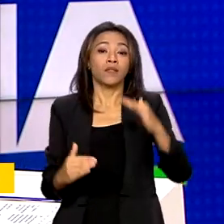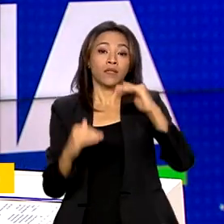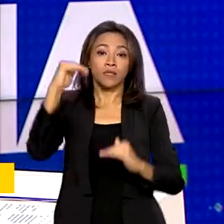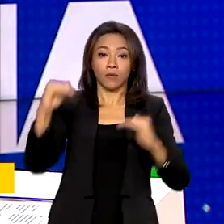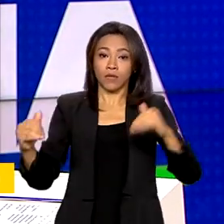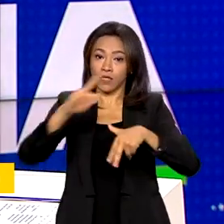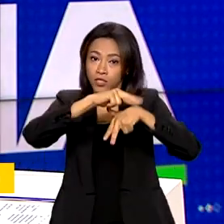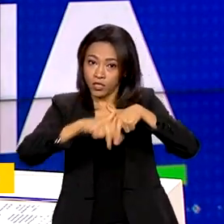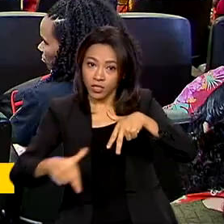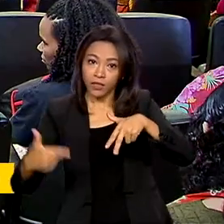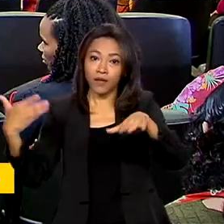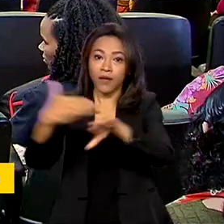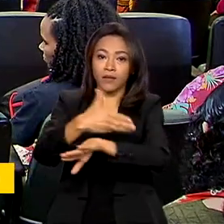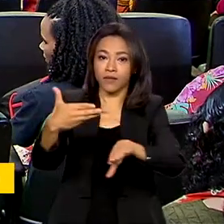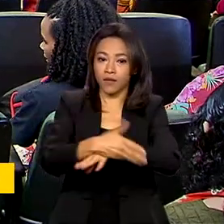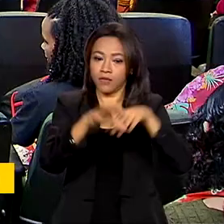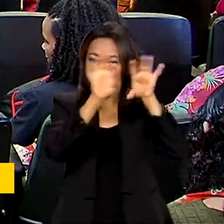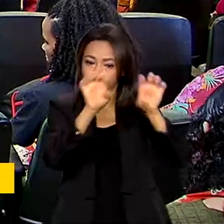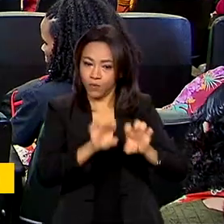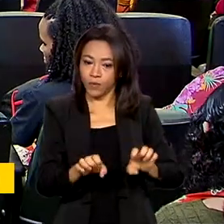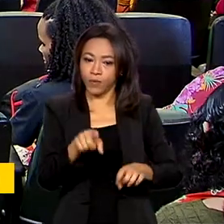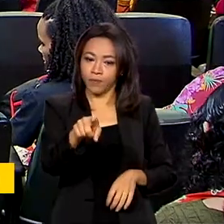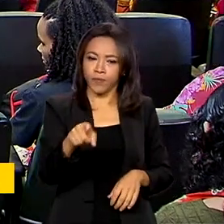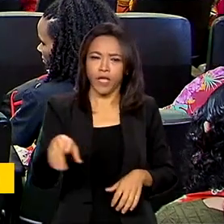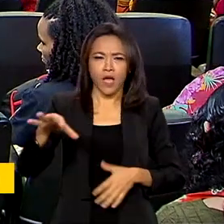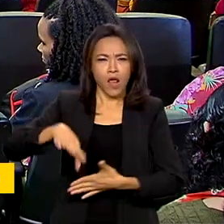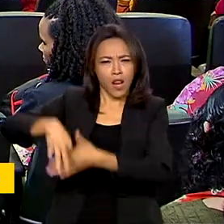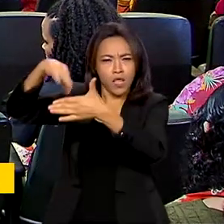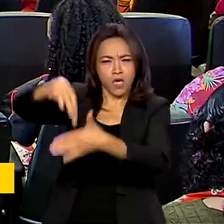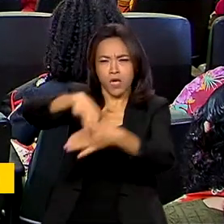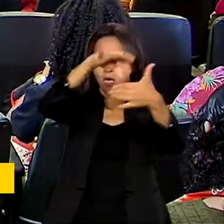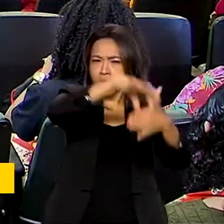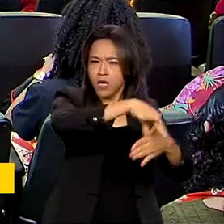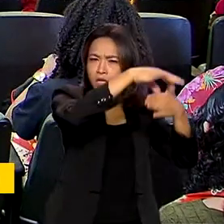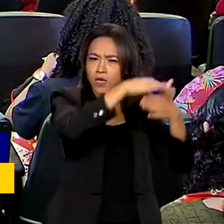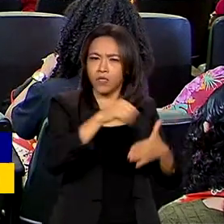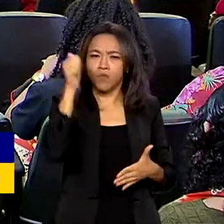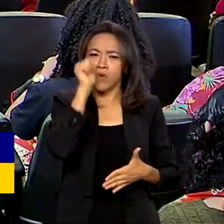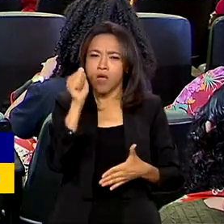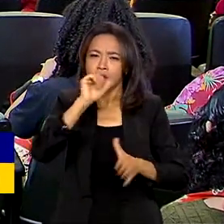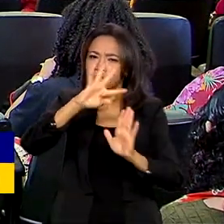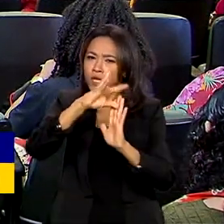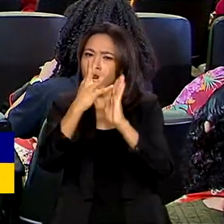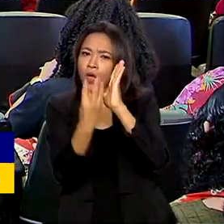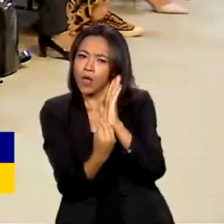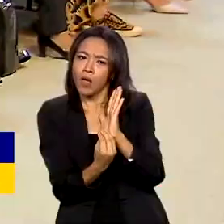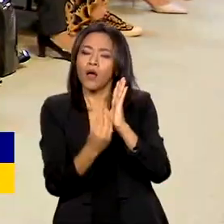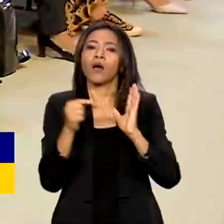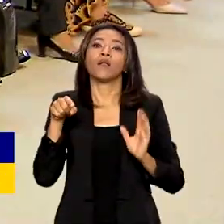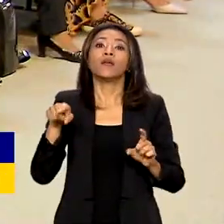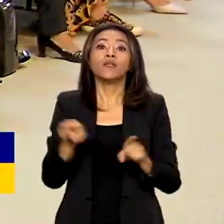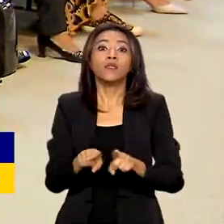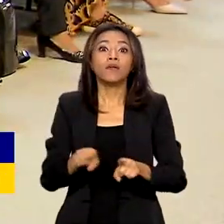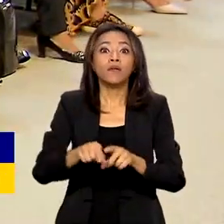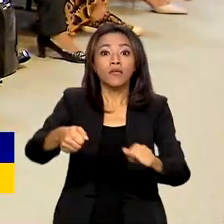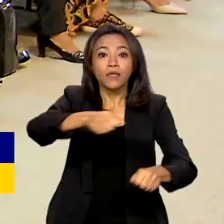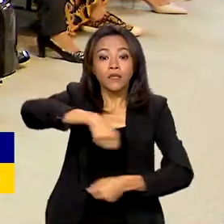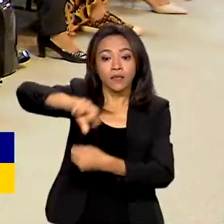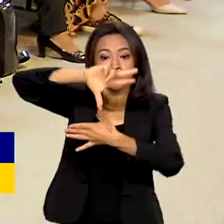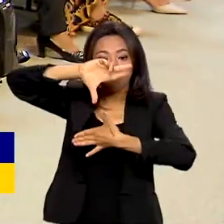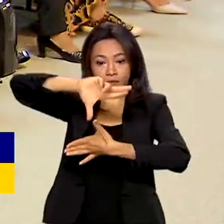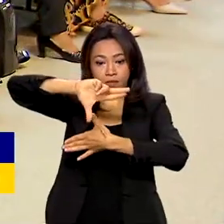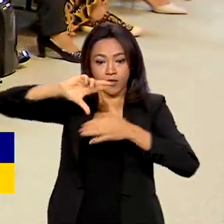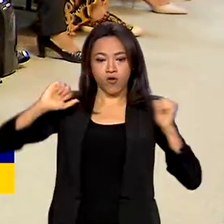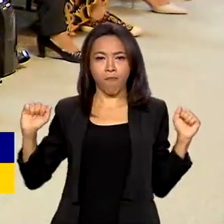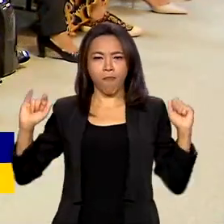infraestrutura. Lideranças de mulheres quilombolas do Brasil e da América Latina estão reunidas em